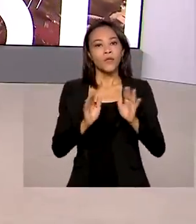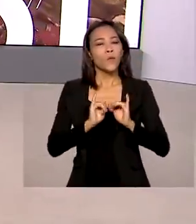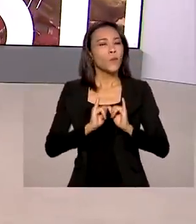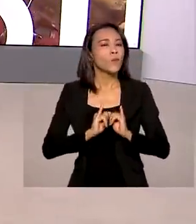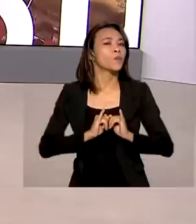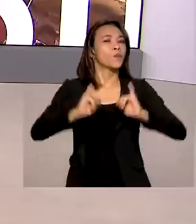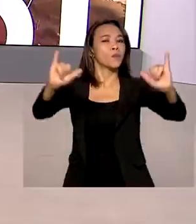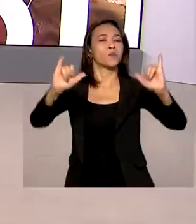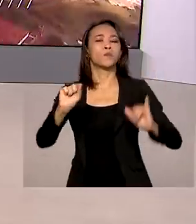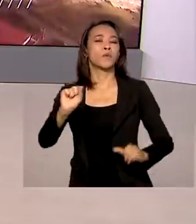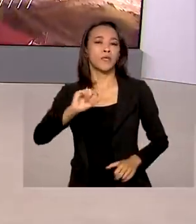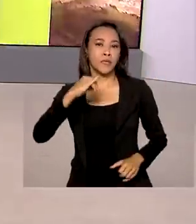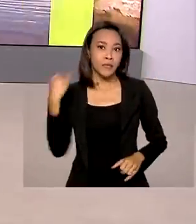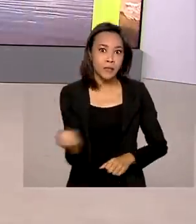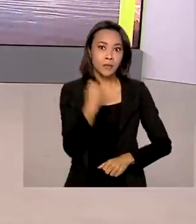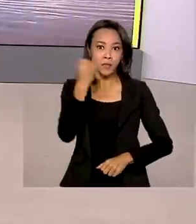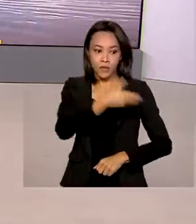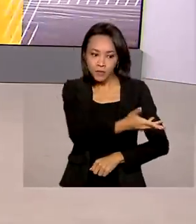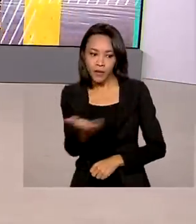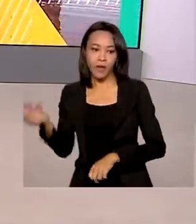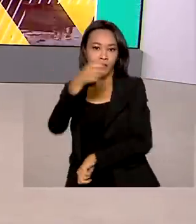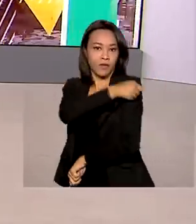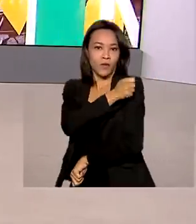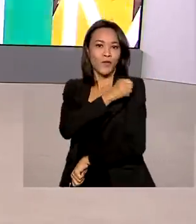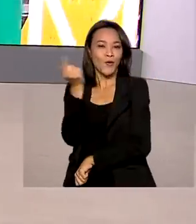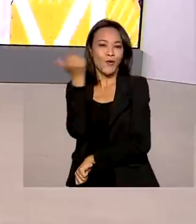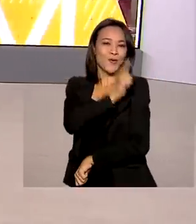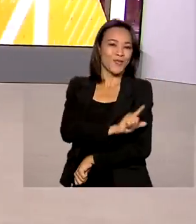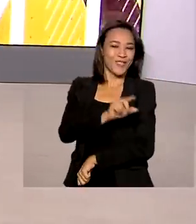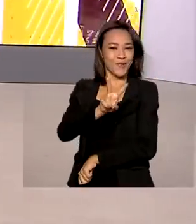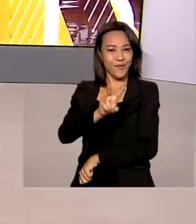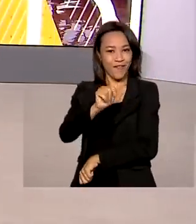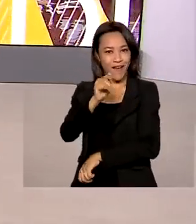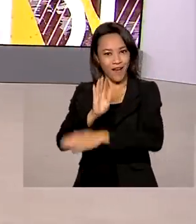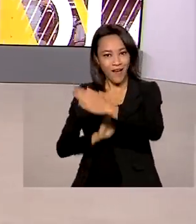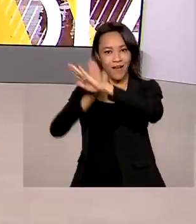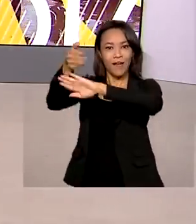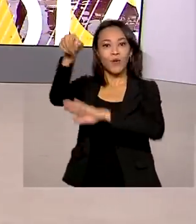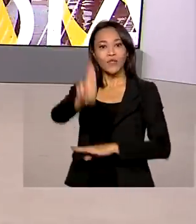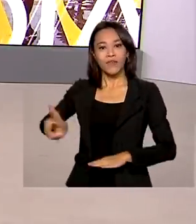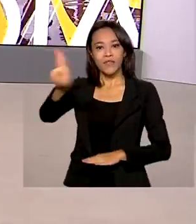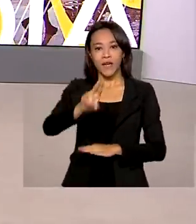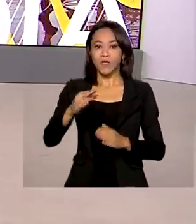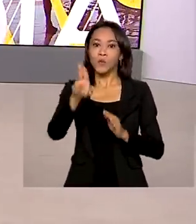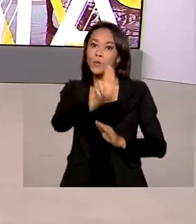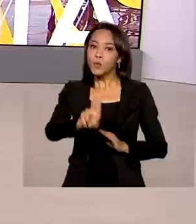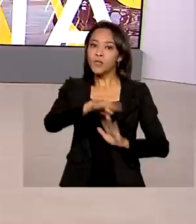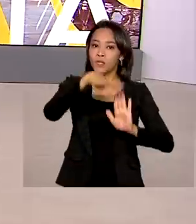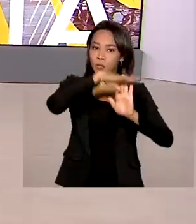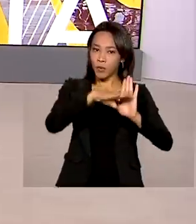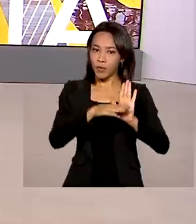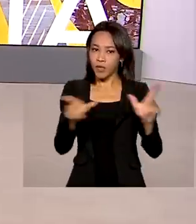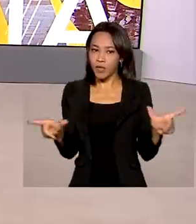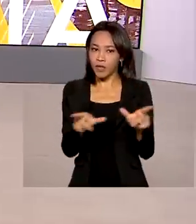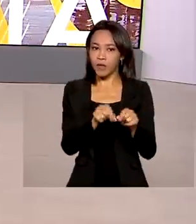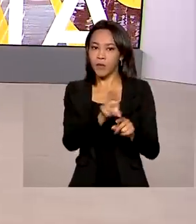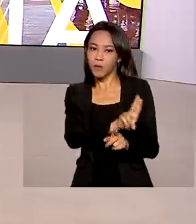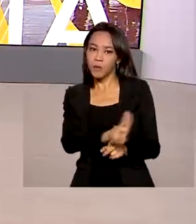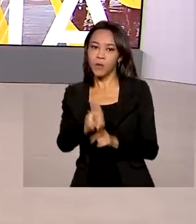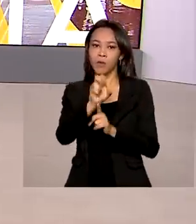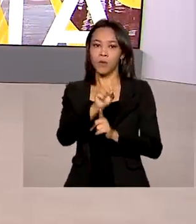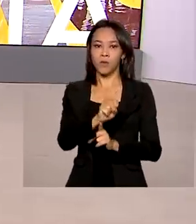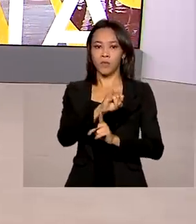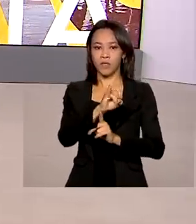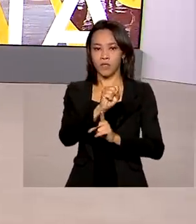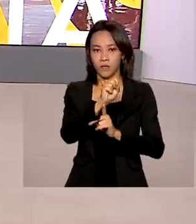importante para os estudantes que conseguiram uma vaga em Universidade Pública pelo SISU, o Sistema de Seleção Unificada. A partir